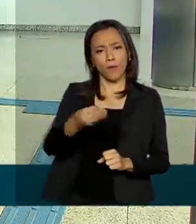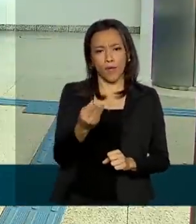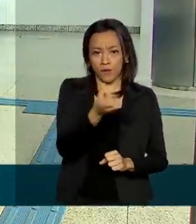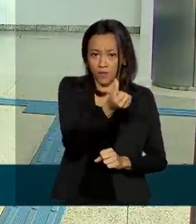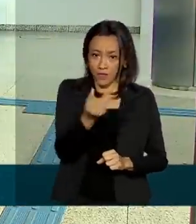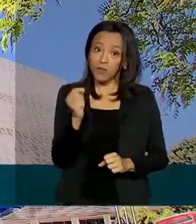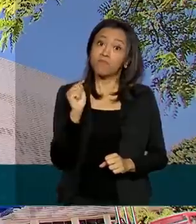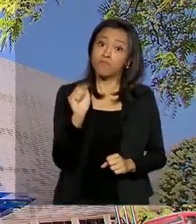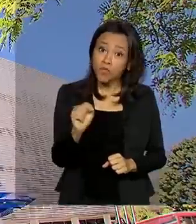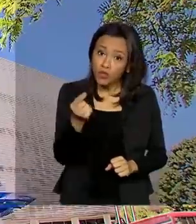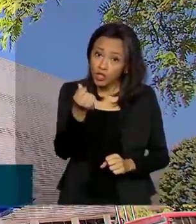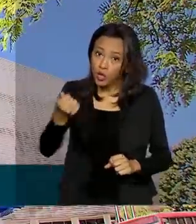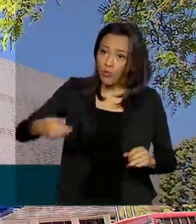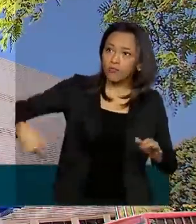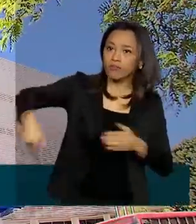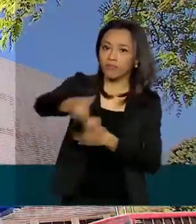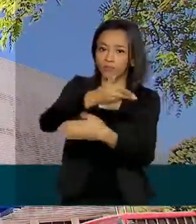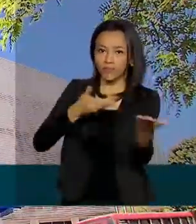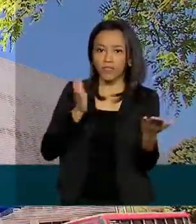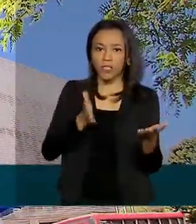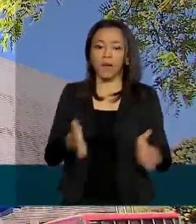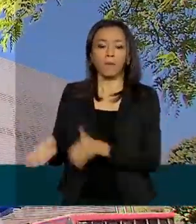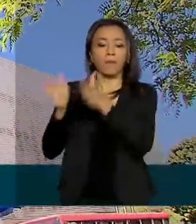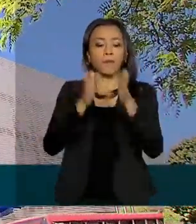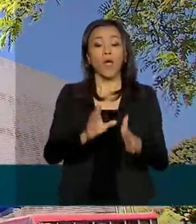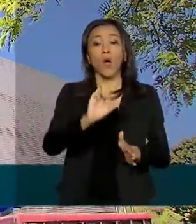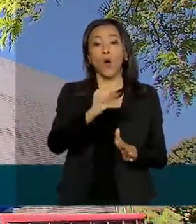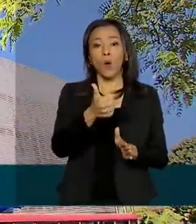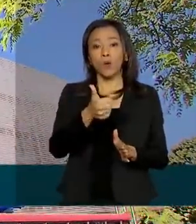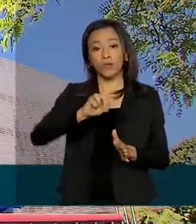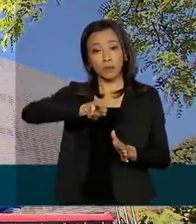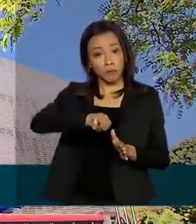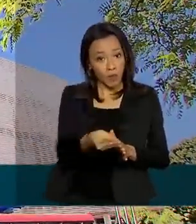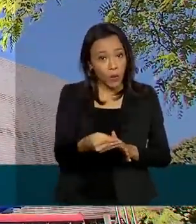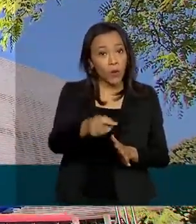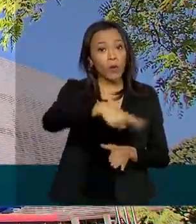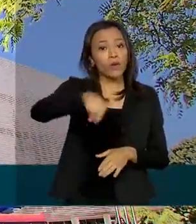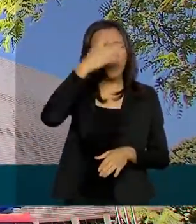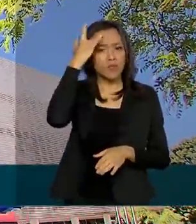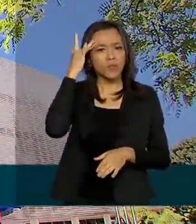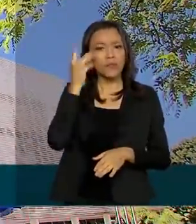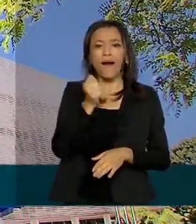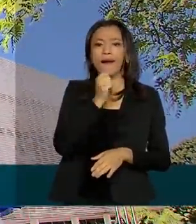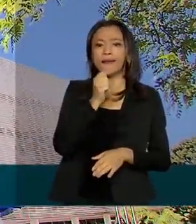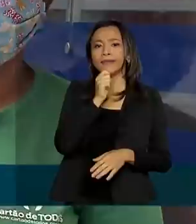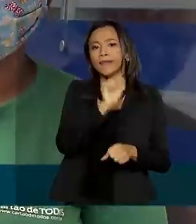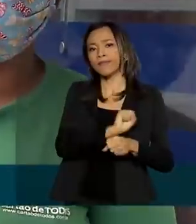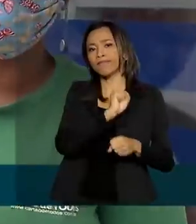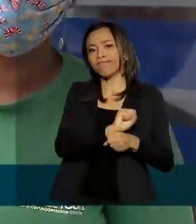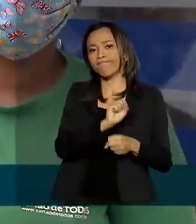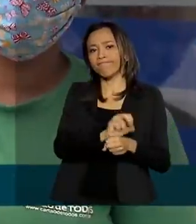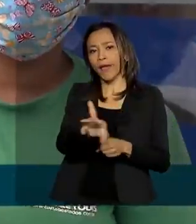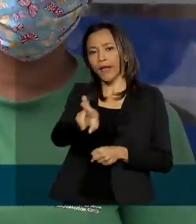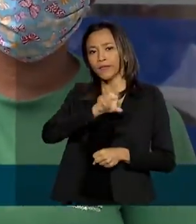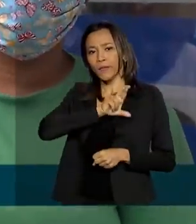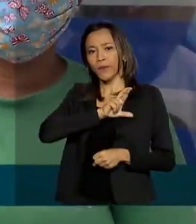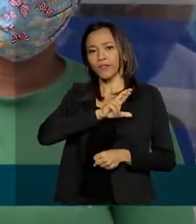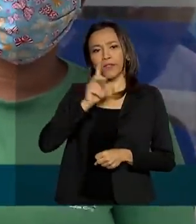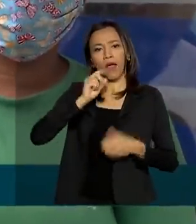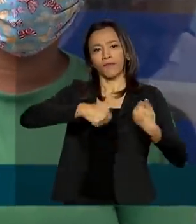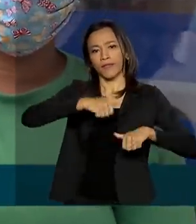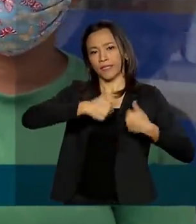transações. Cerca de 11 milhões de pessoas ainda estão com os pedidos em análise. E os dados